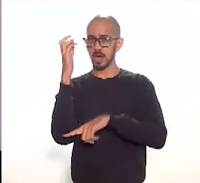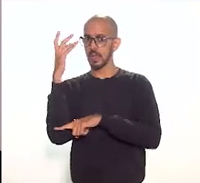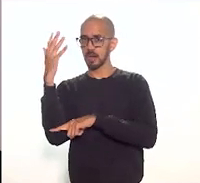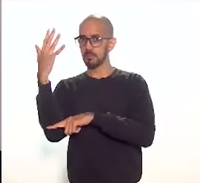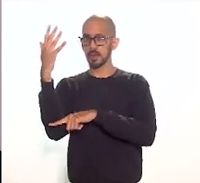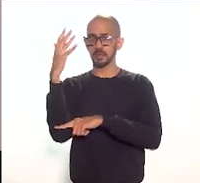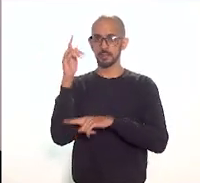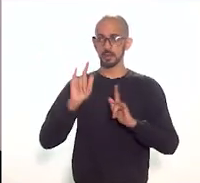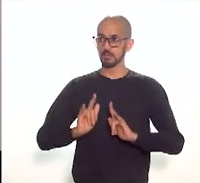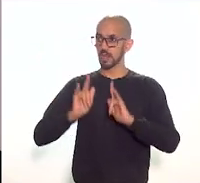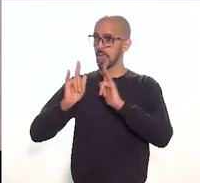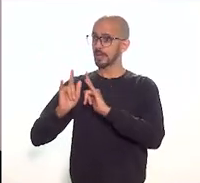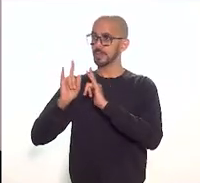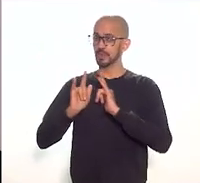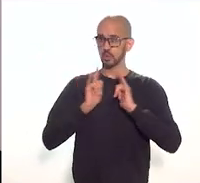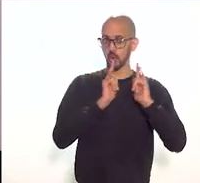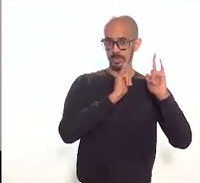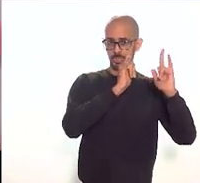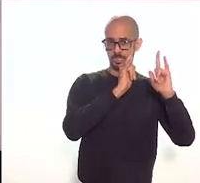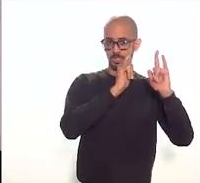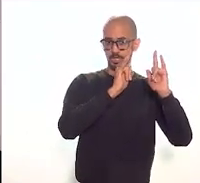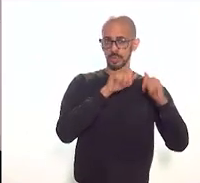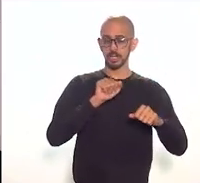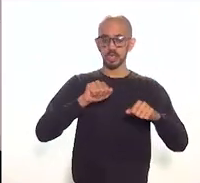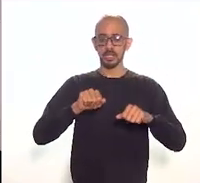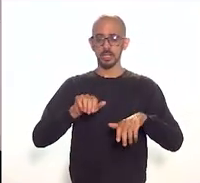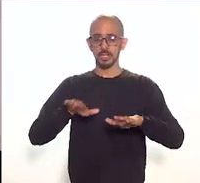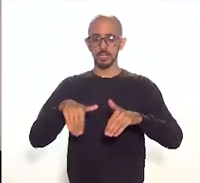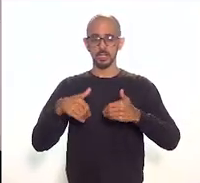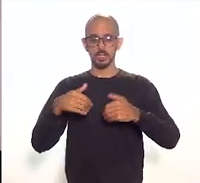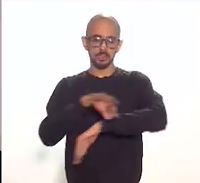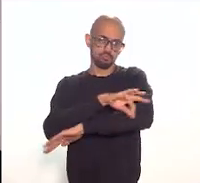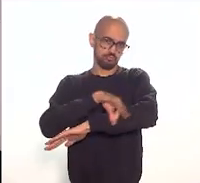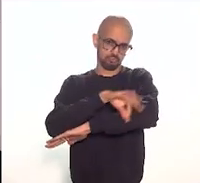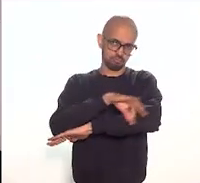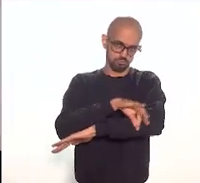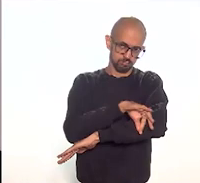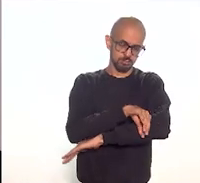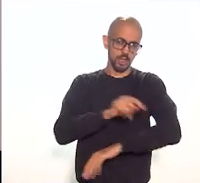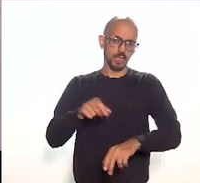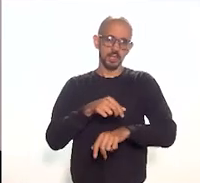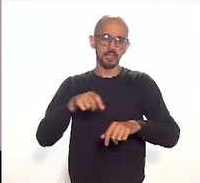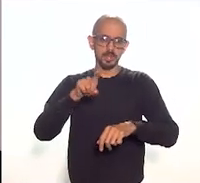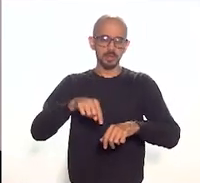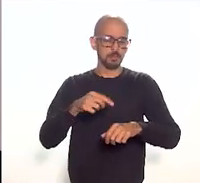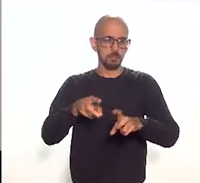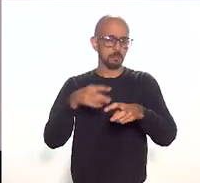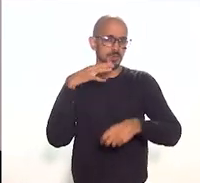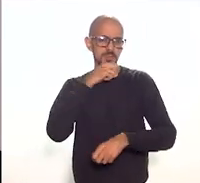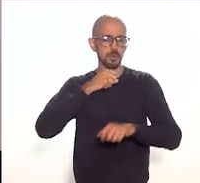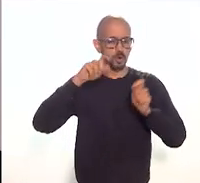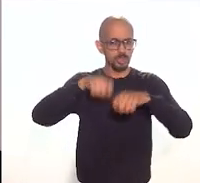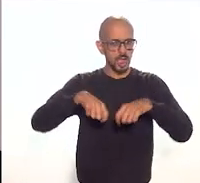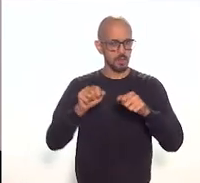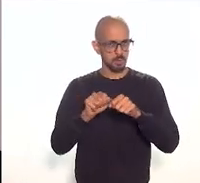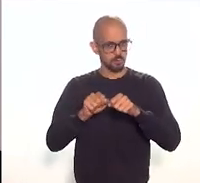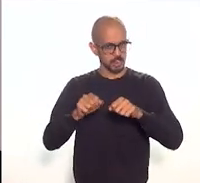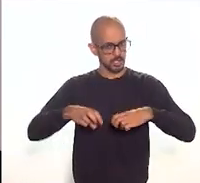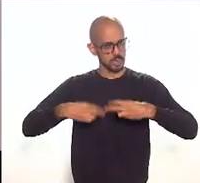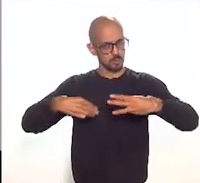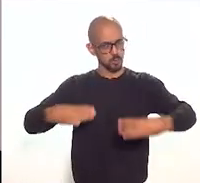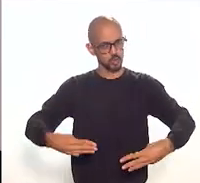arquitetônica e percebeu como se se integra dentro de um museu de percurso né e como